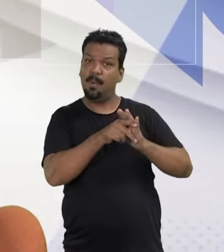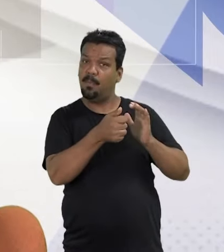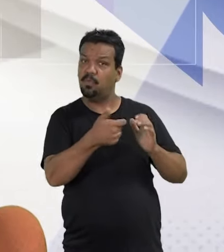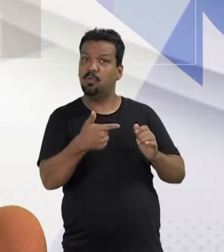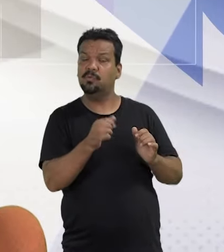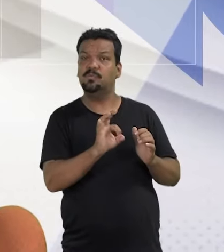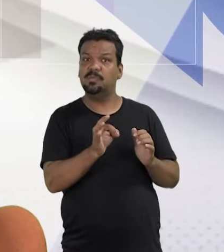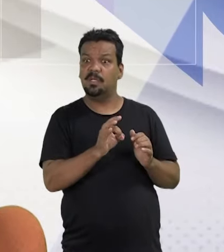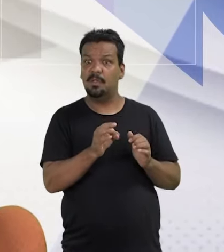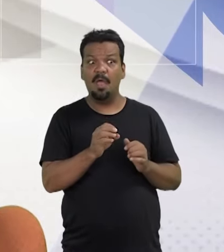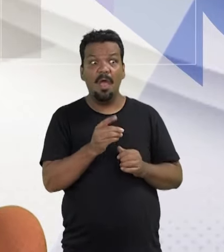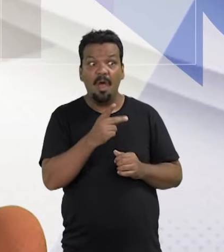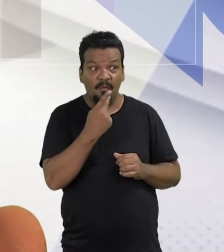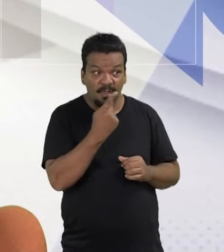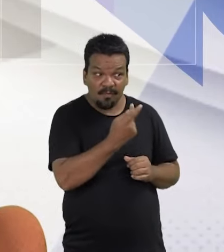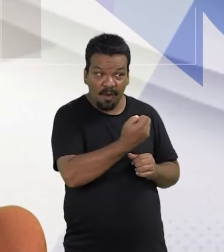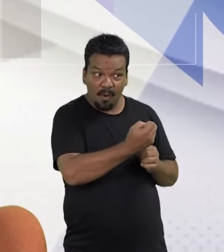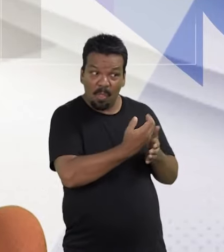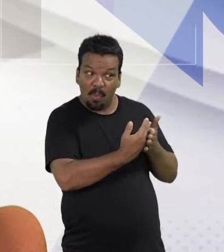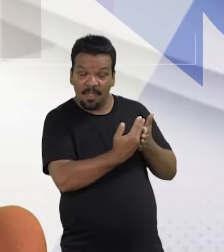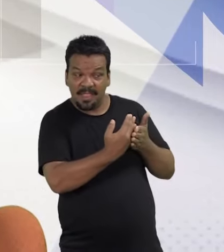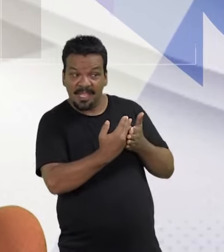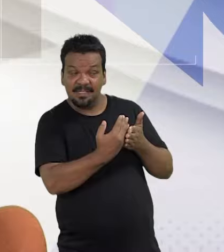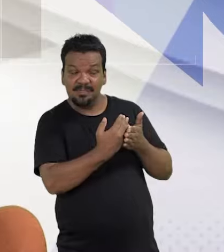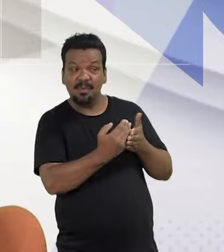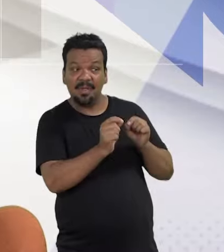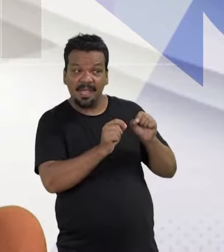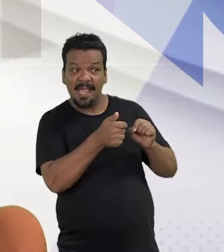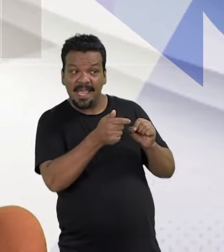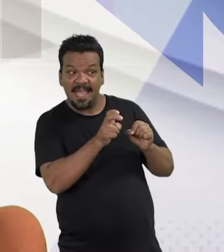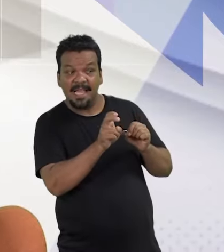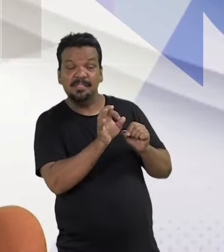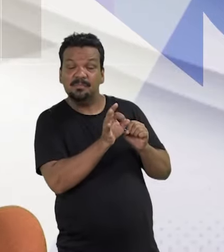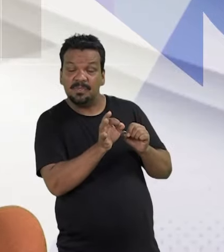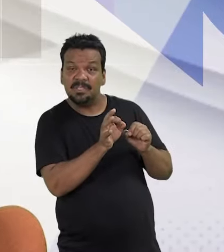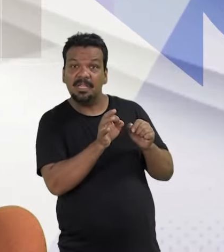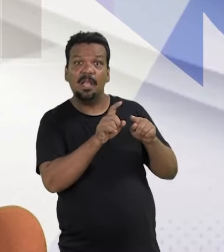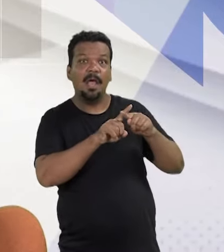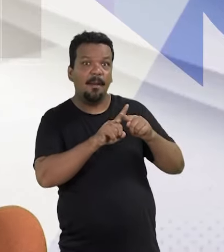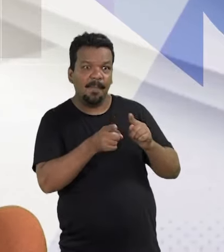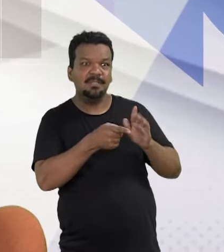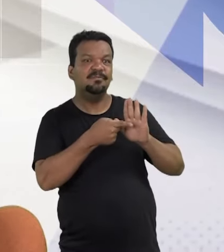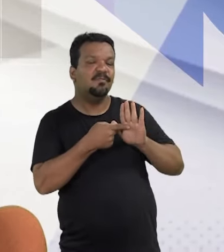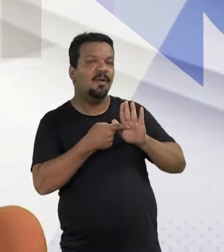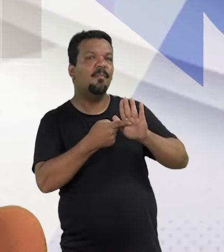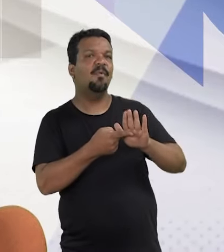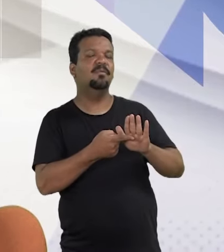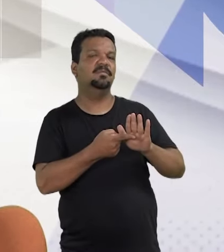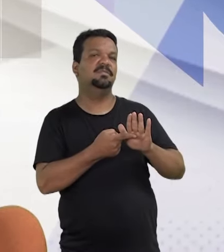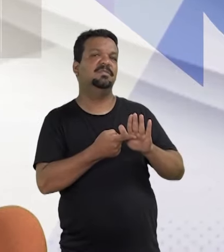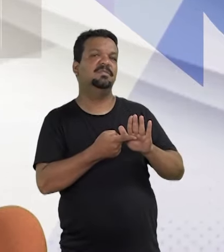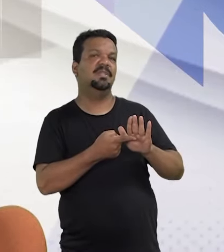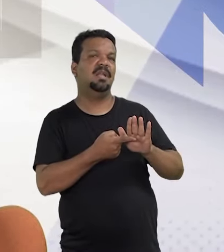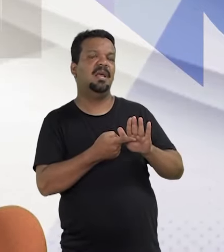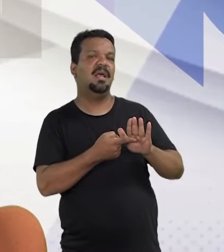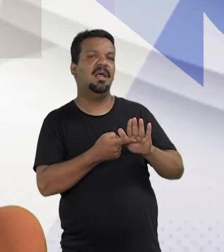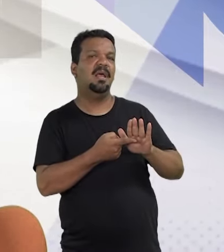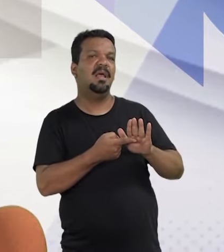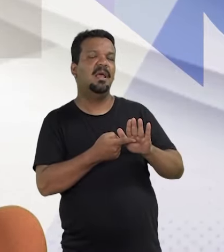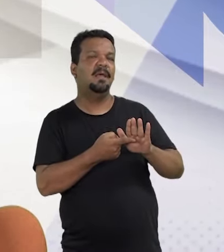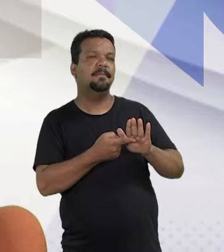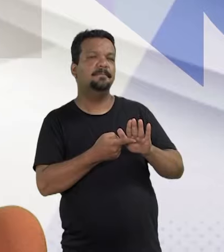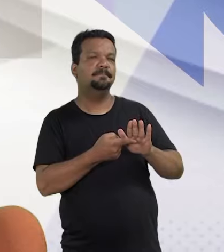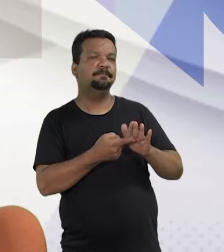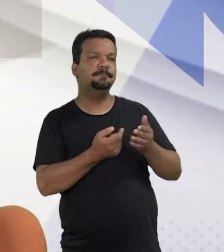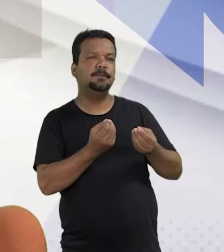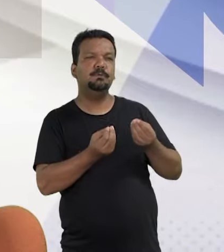12%. Portanto, não atingimos, como você disse no seu texto, Bonina, 15%. E que isso vai rebater com